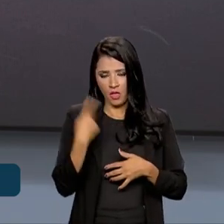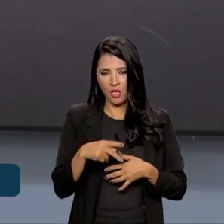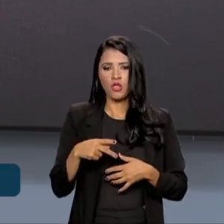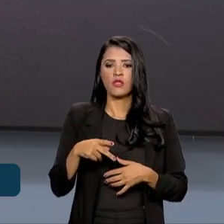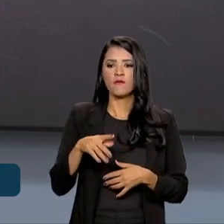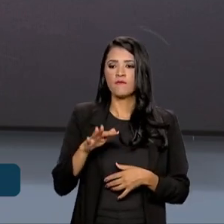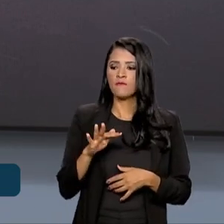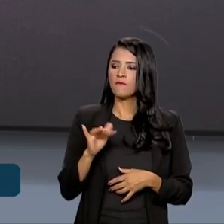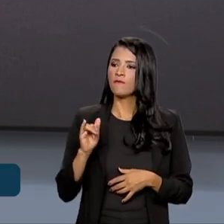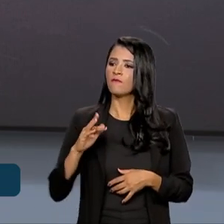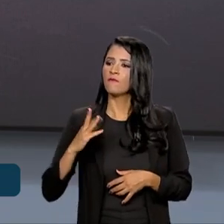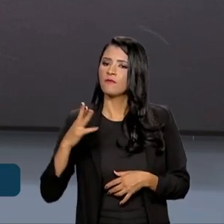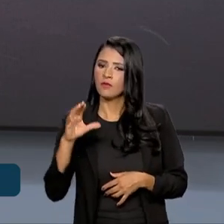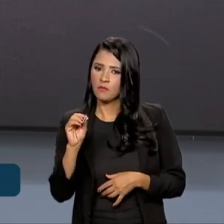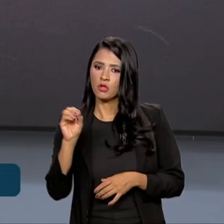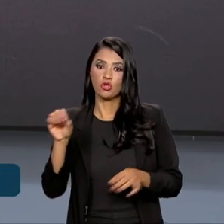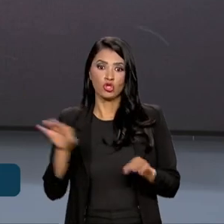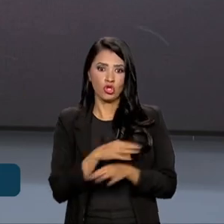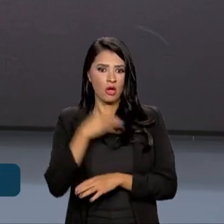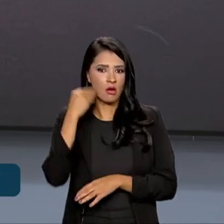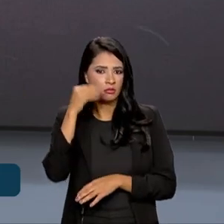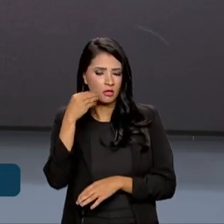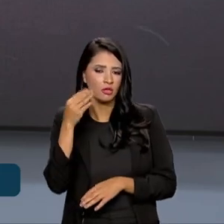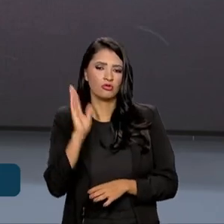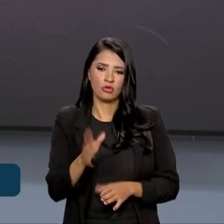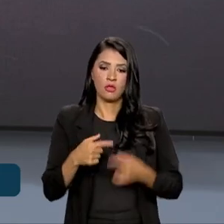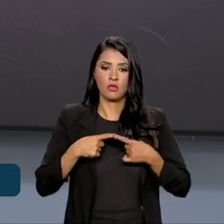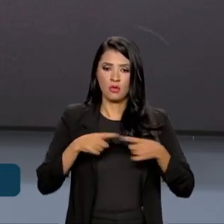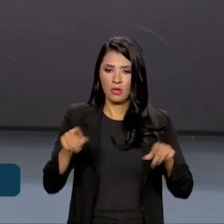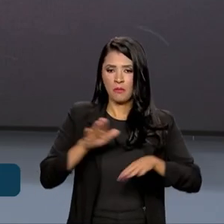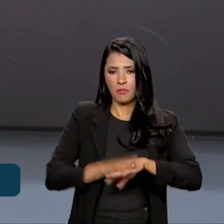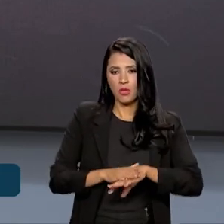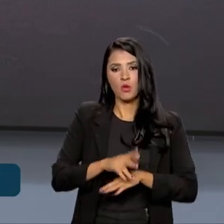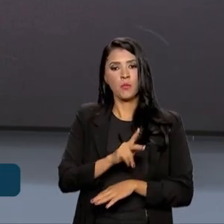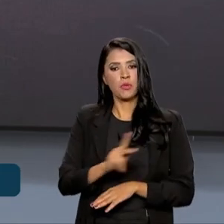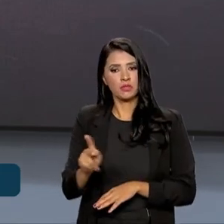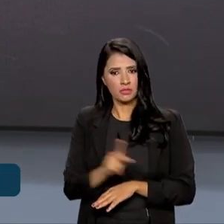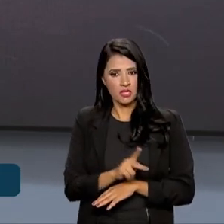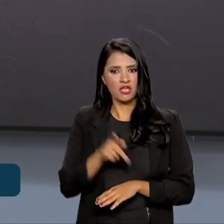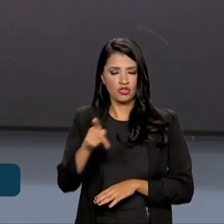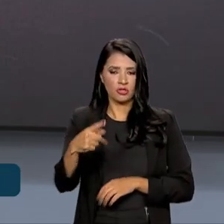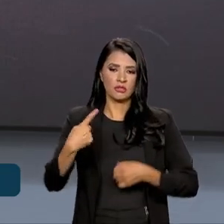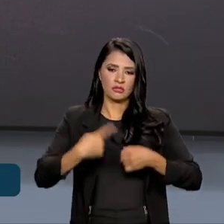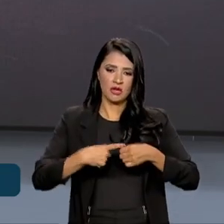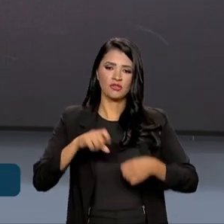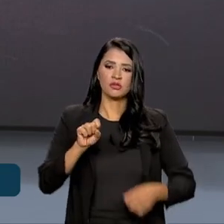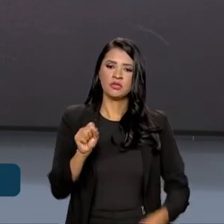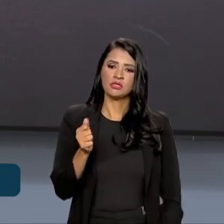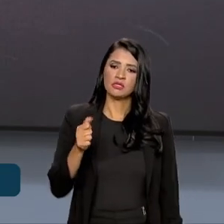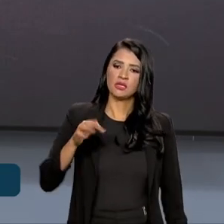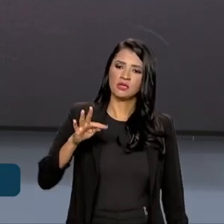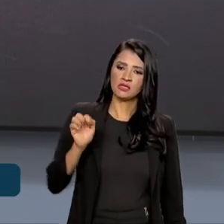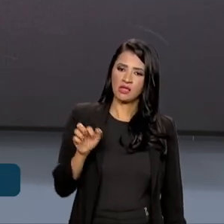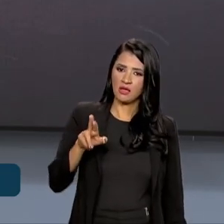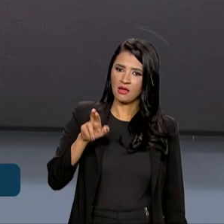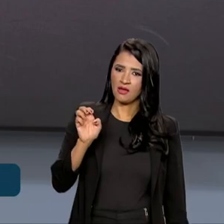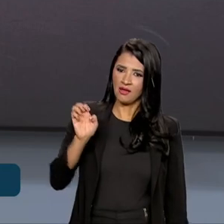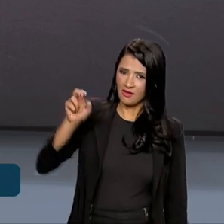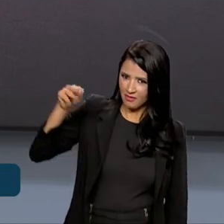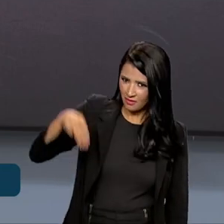ótica, que já está em Parintim, já está em fase de teste, e que será inaugurado pelo presidente na cidade de Santarém, a gente possa ter